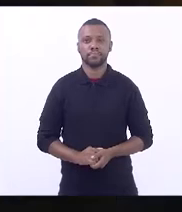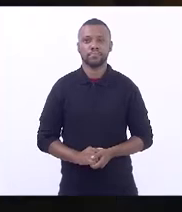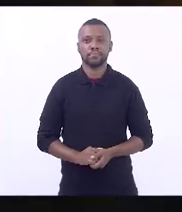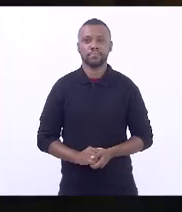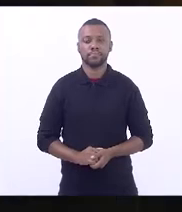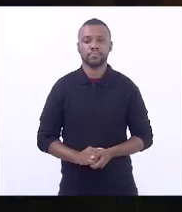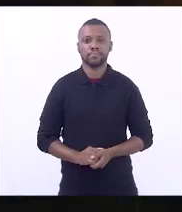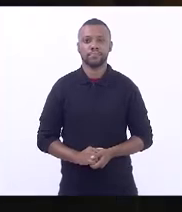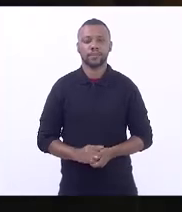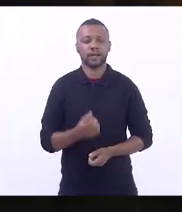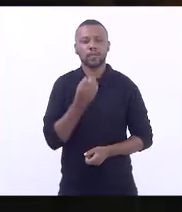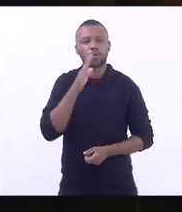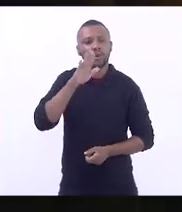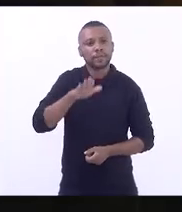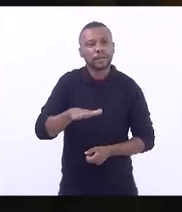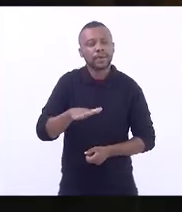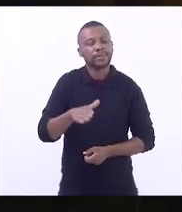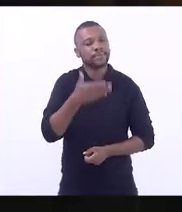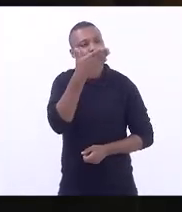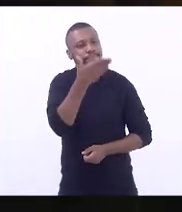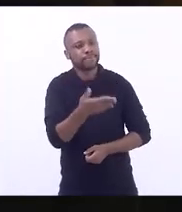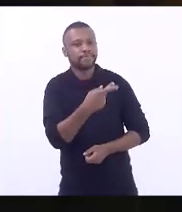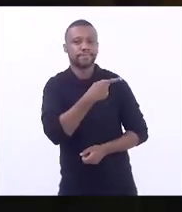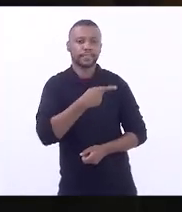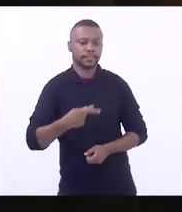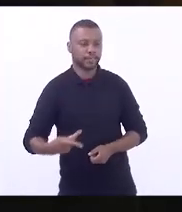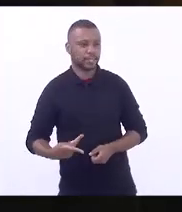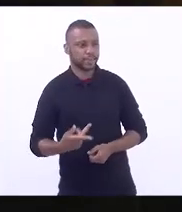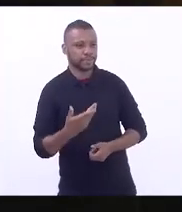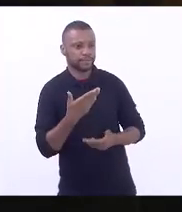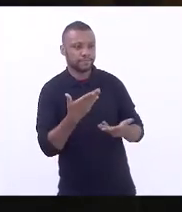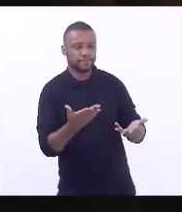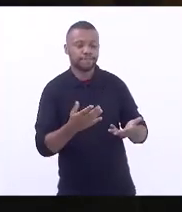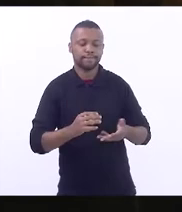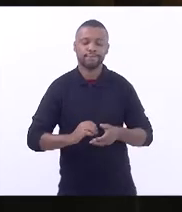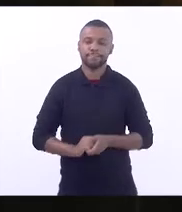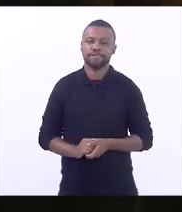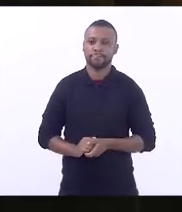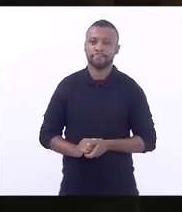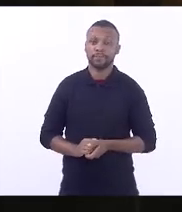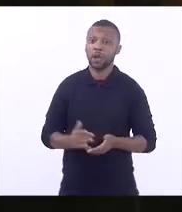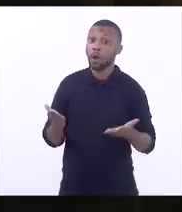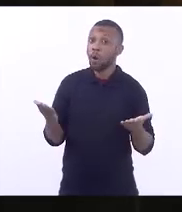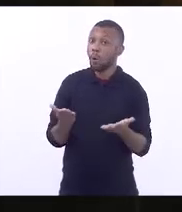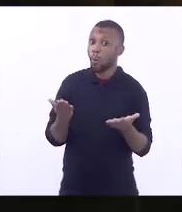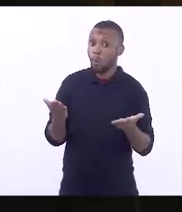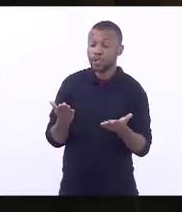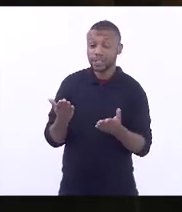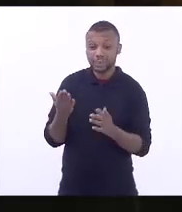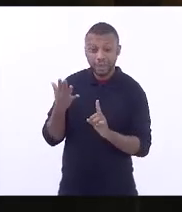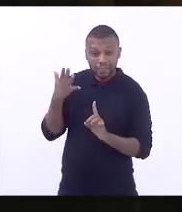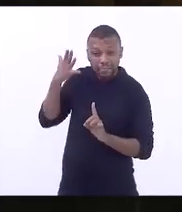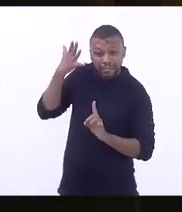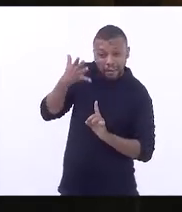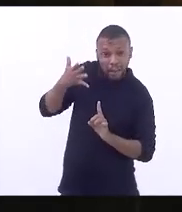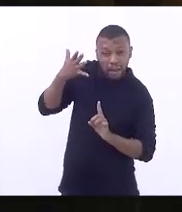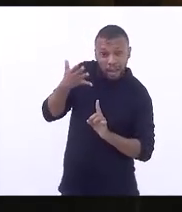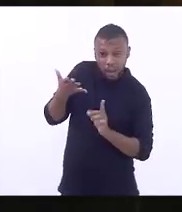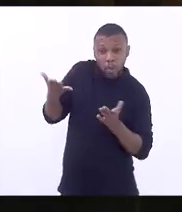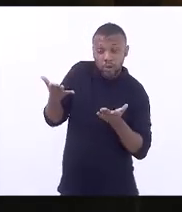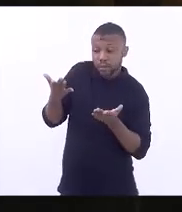Boa tarde, senhora presidente. Hoje é a minha última fala neste plenário